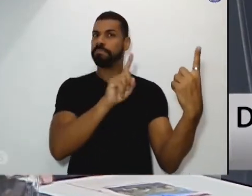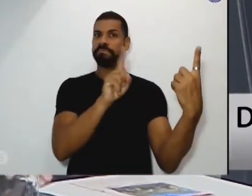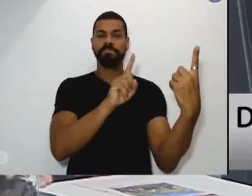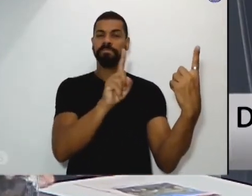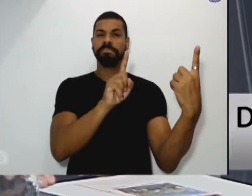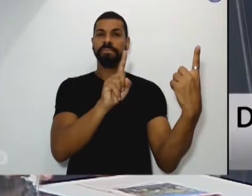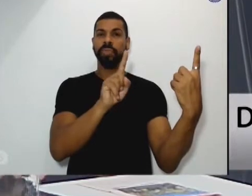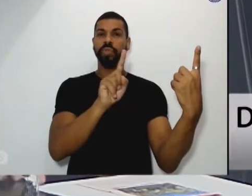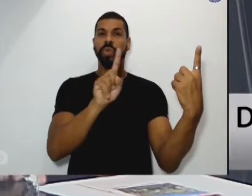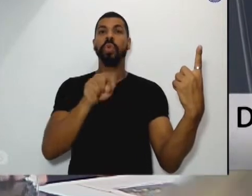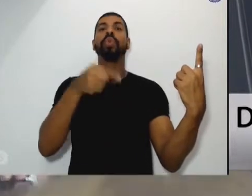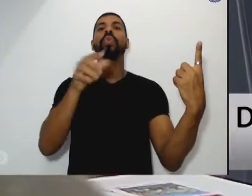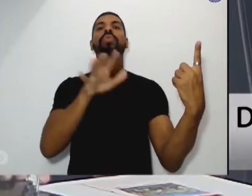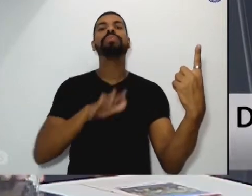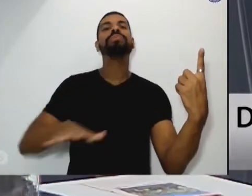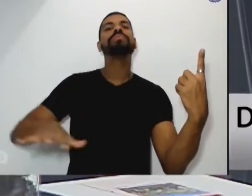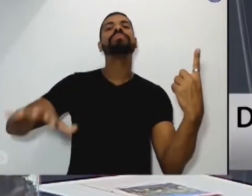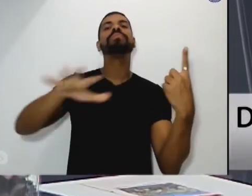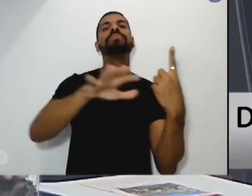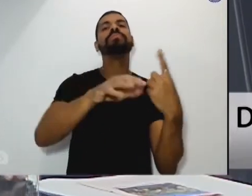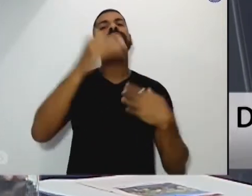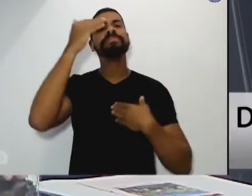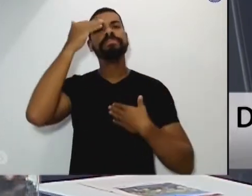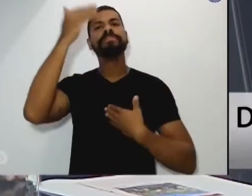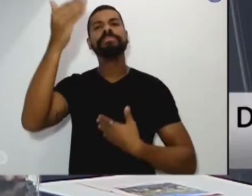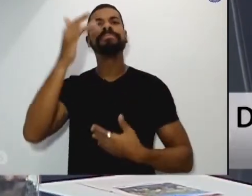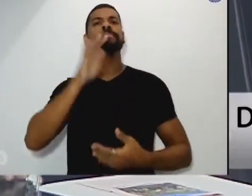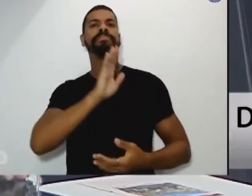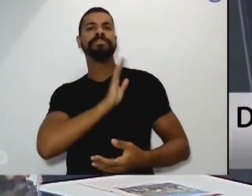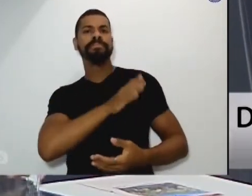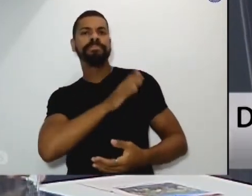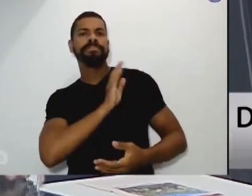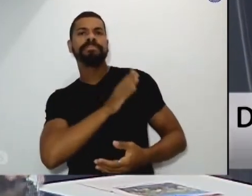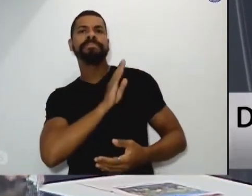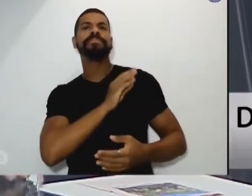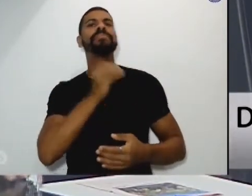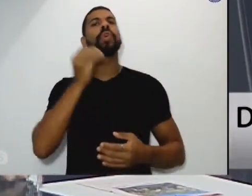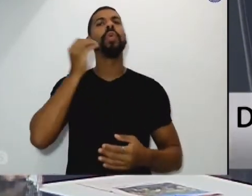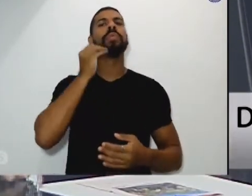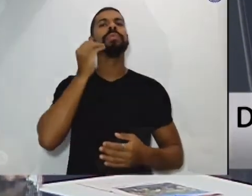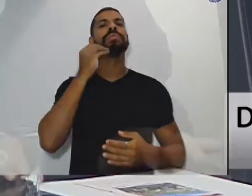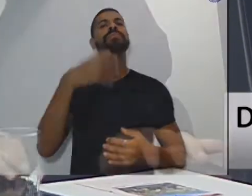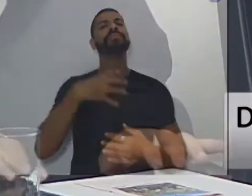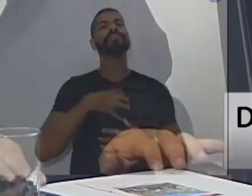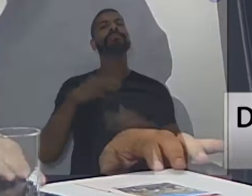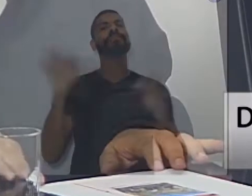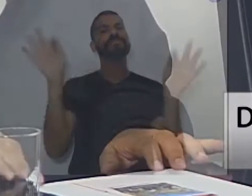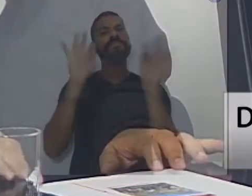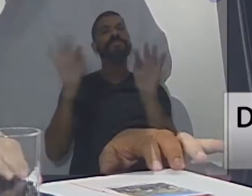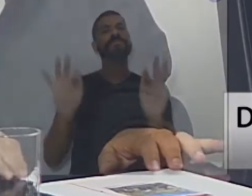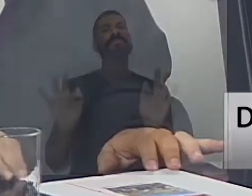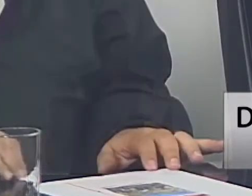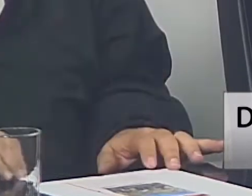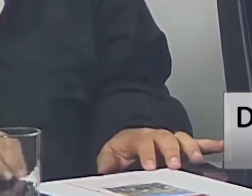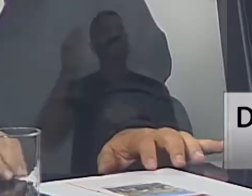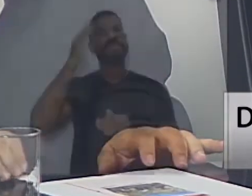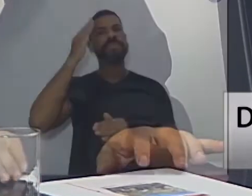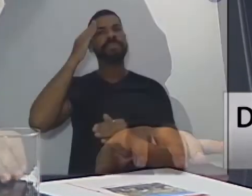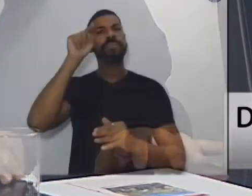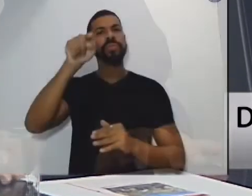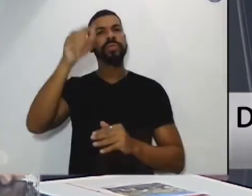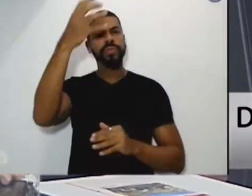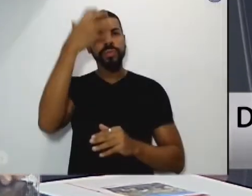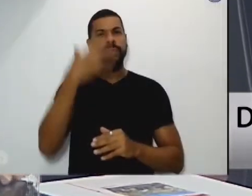Então, agradeço de coração a oportunidade. Fiquei muito feliz de saber que o senhor era presidente da Casa em